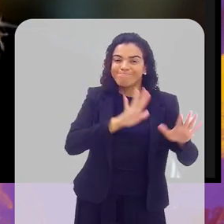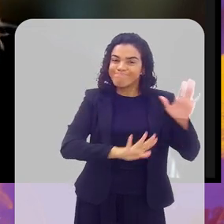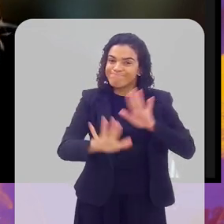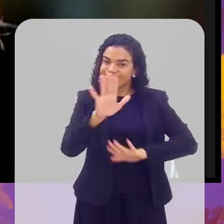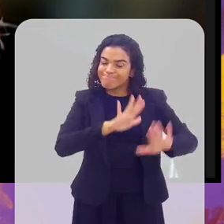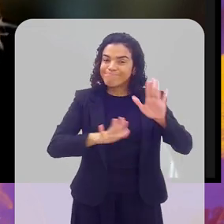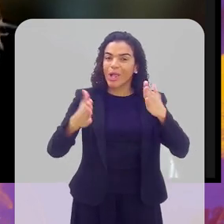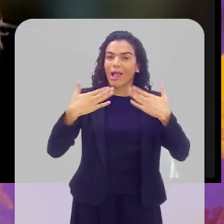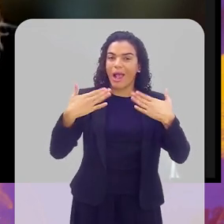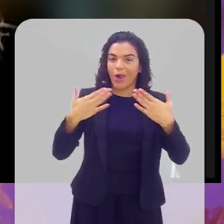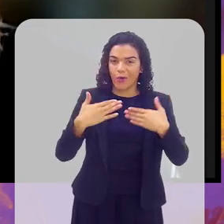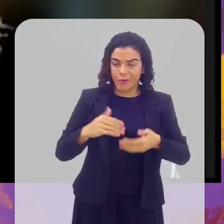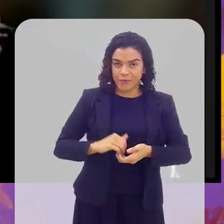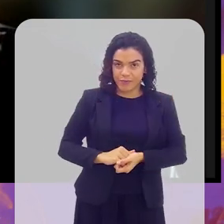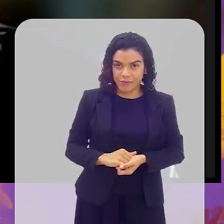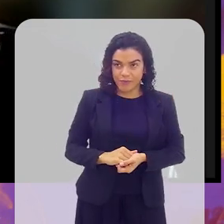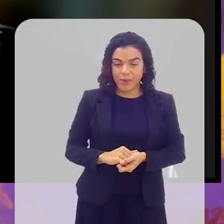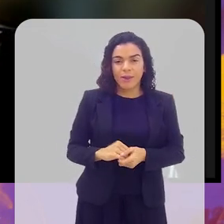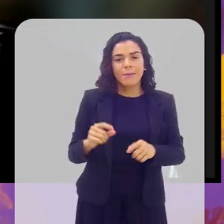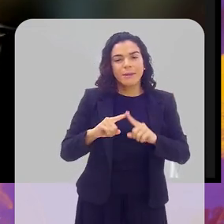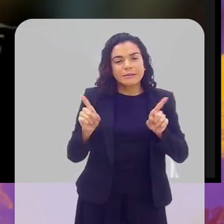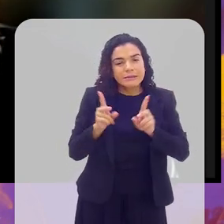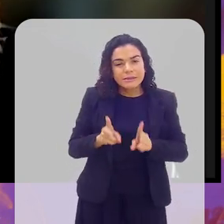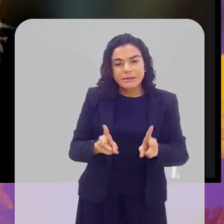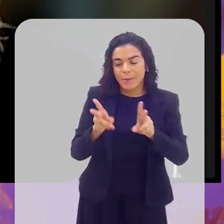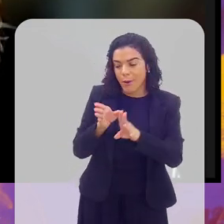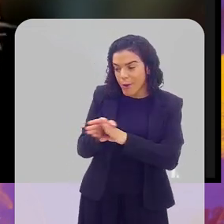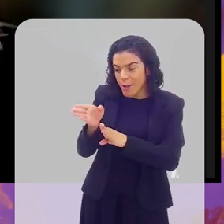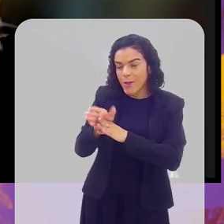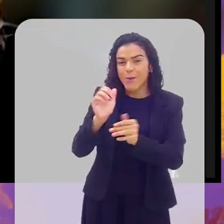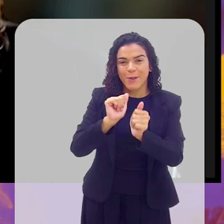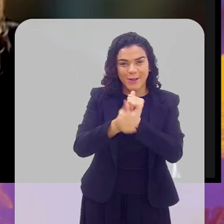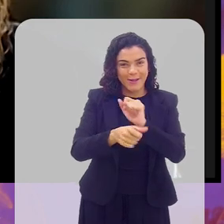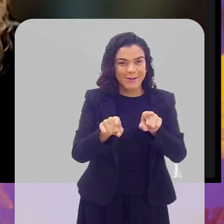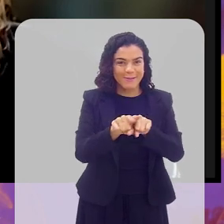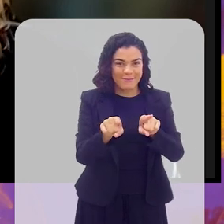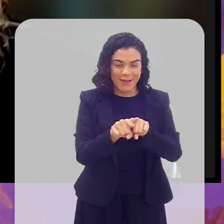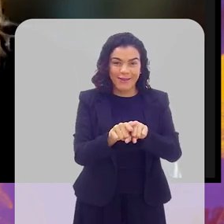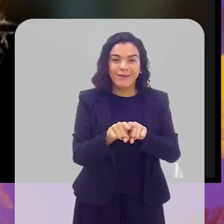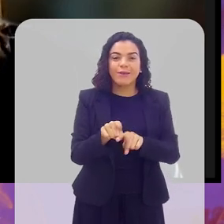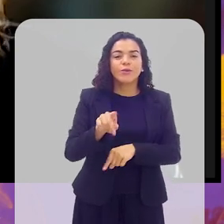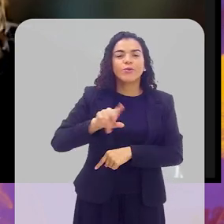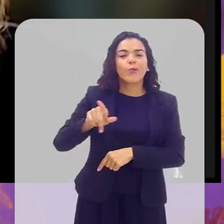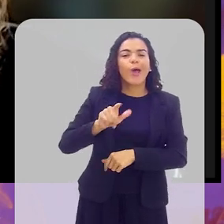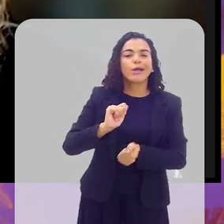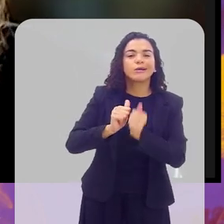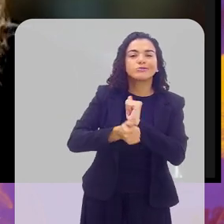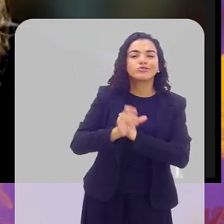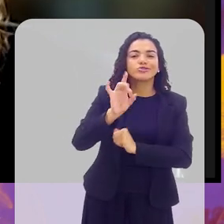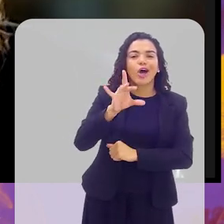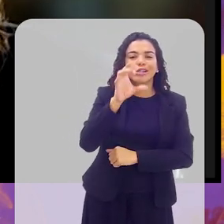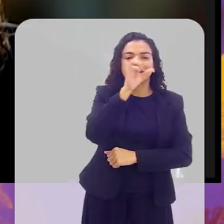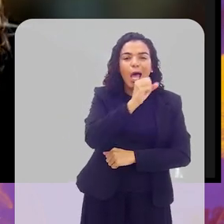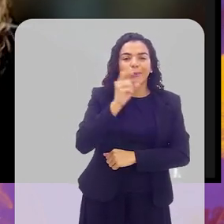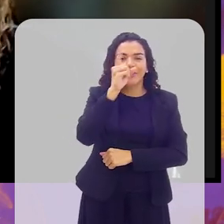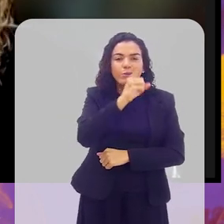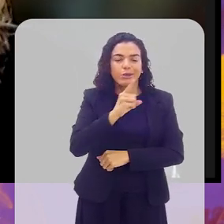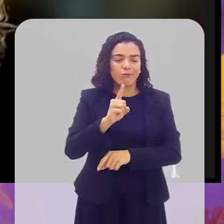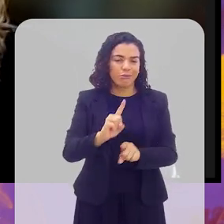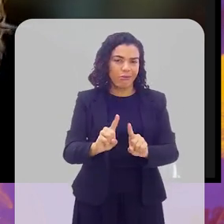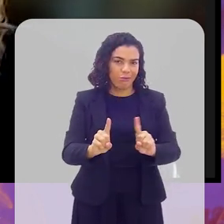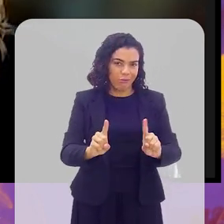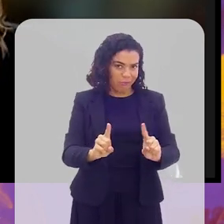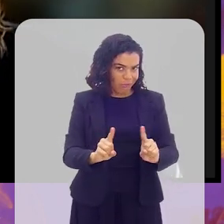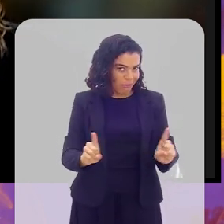o calor de 40 graus. mas a gente sempre orienta os atletas também praticarem, não serem um atleta de final de semana, só